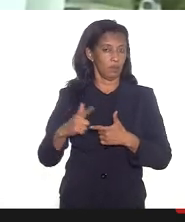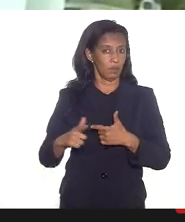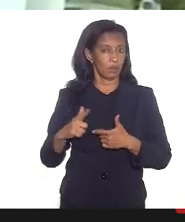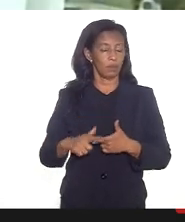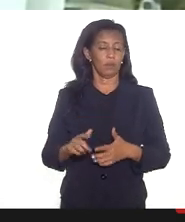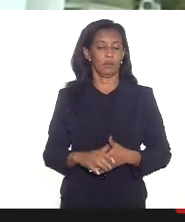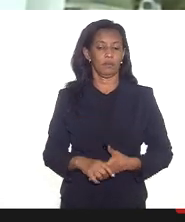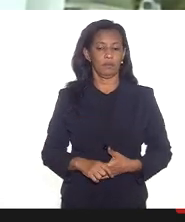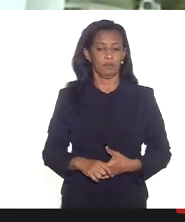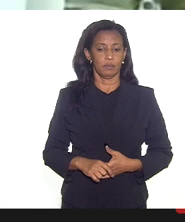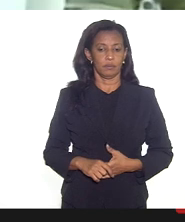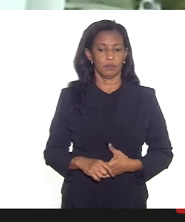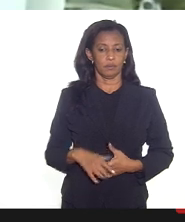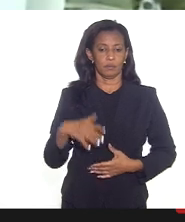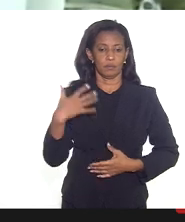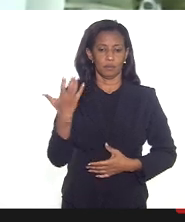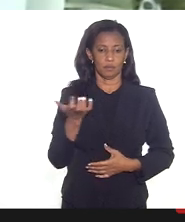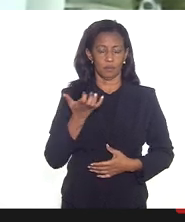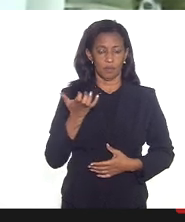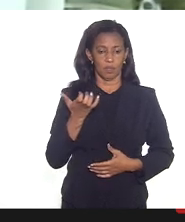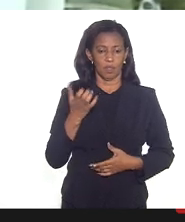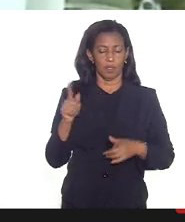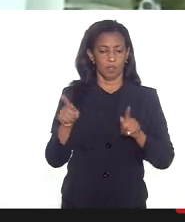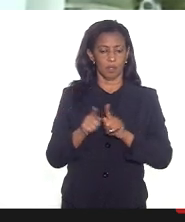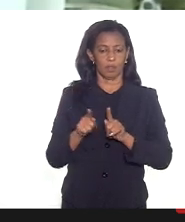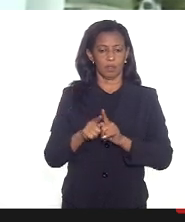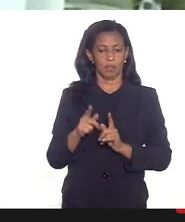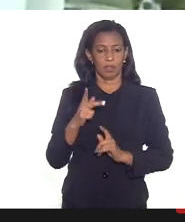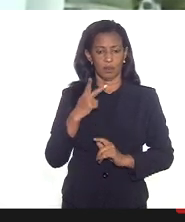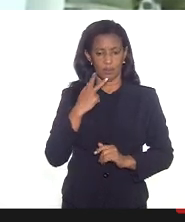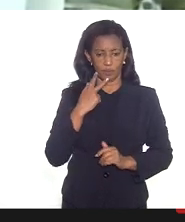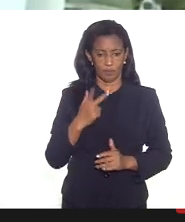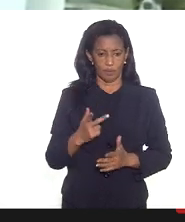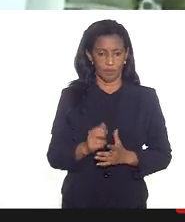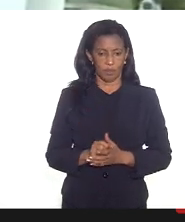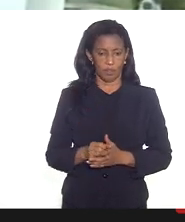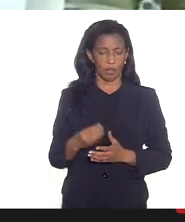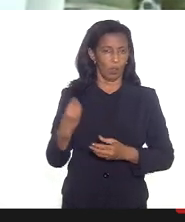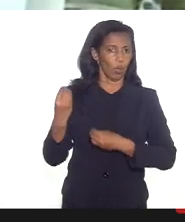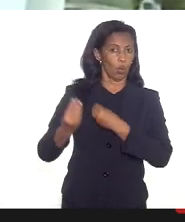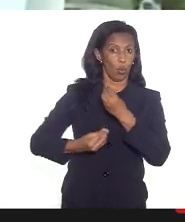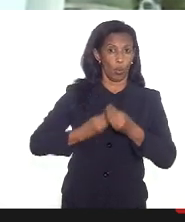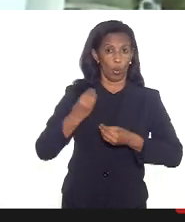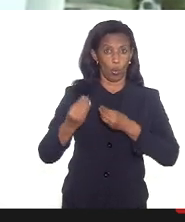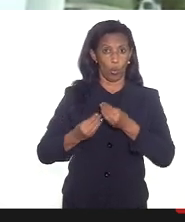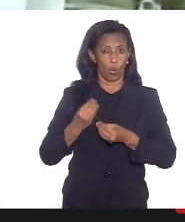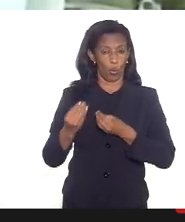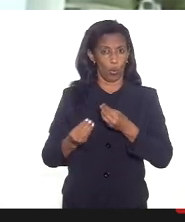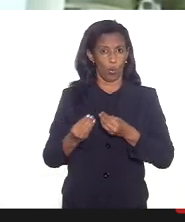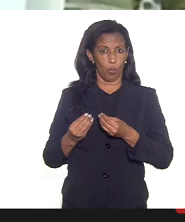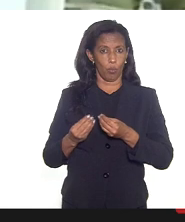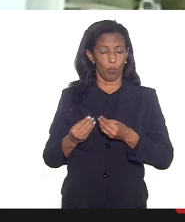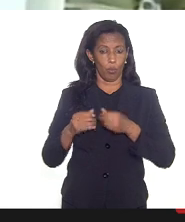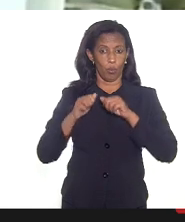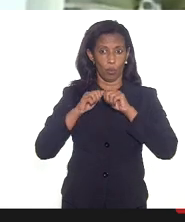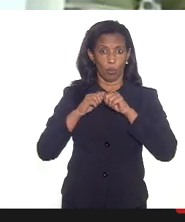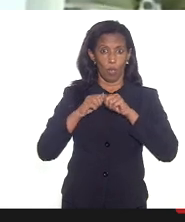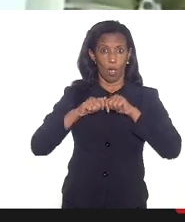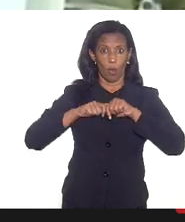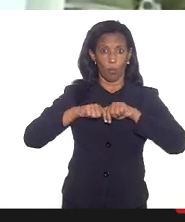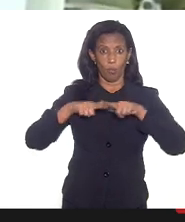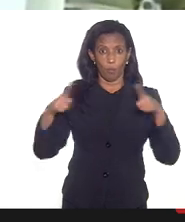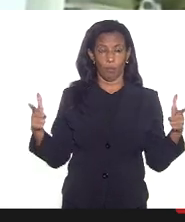eu queria comentar só como está como alarmante o aumento